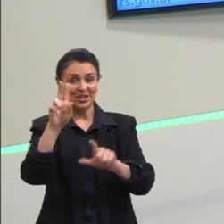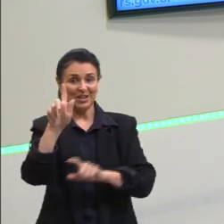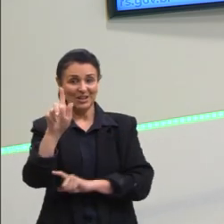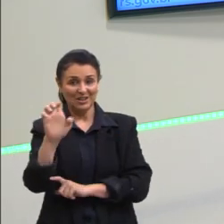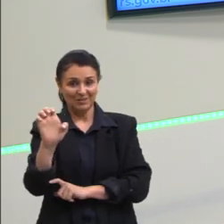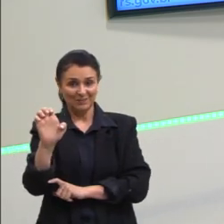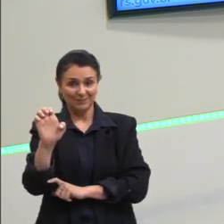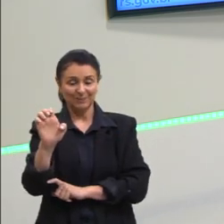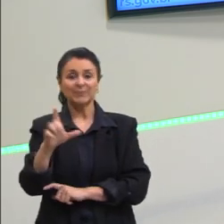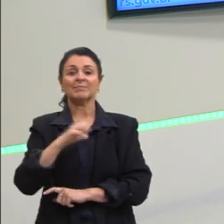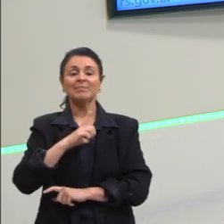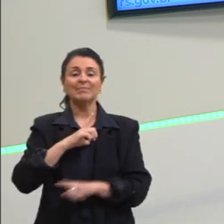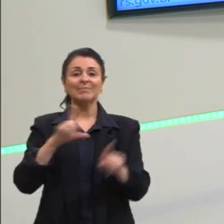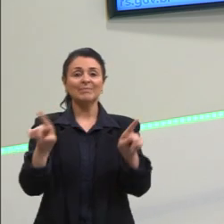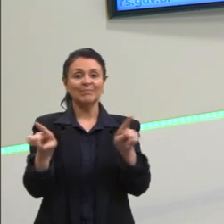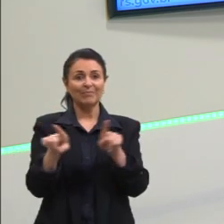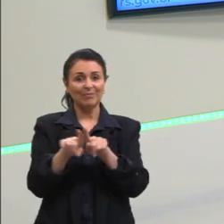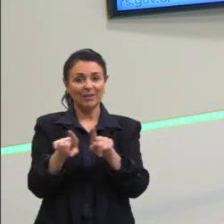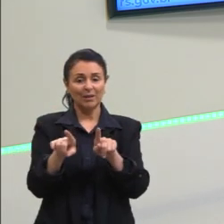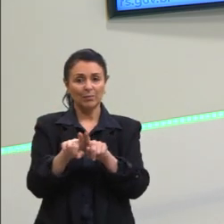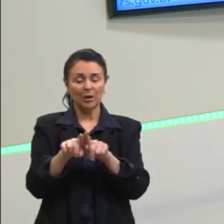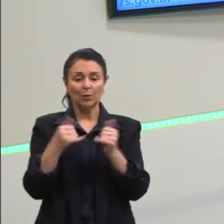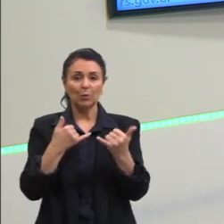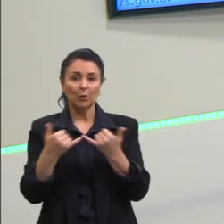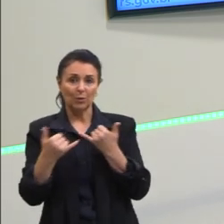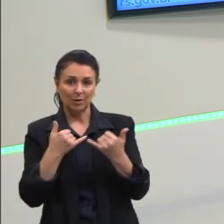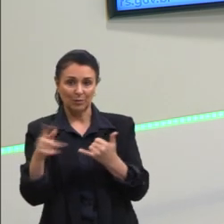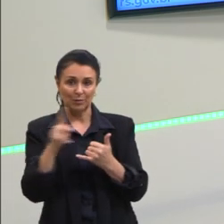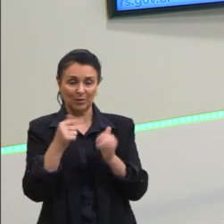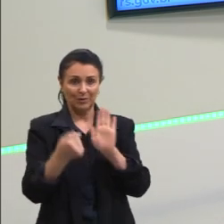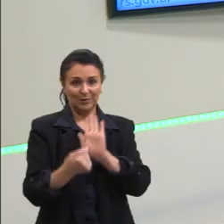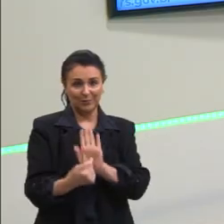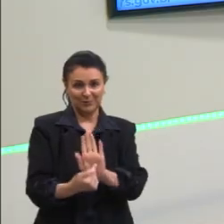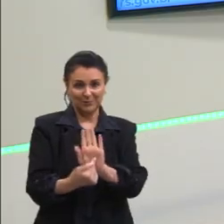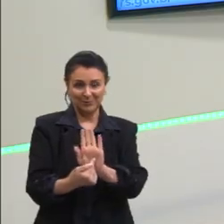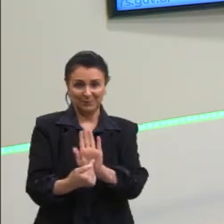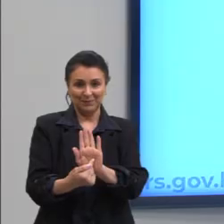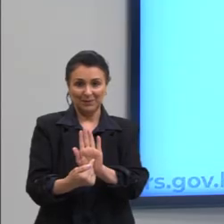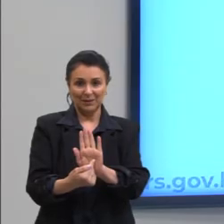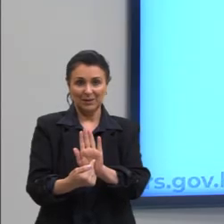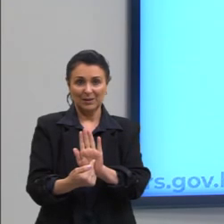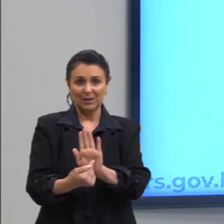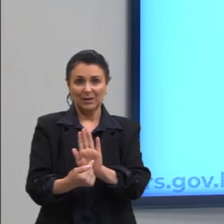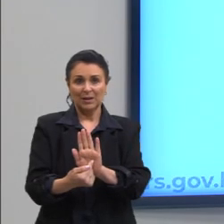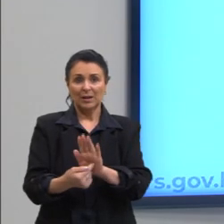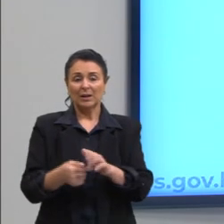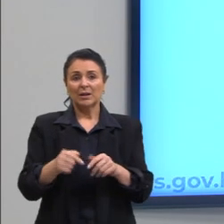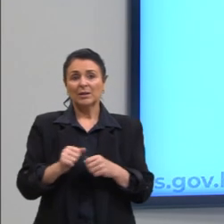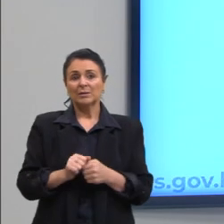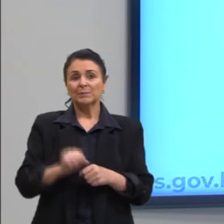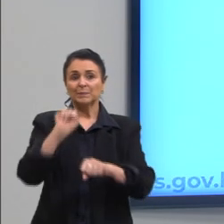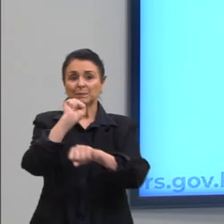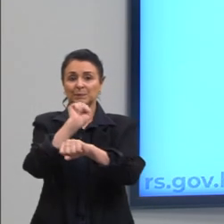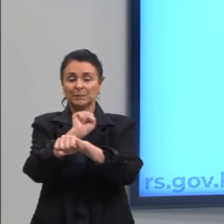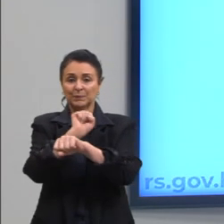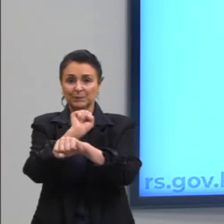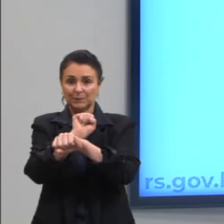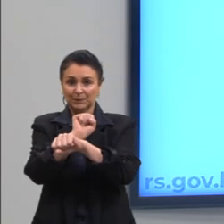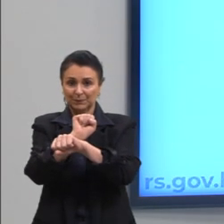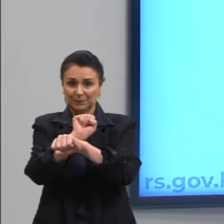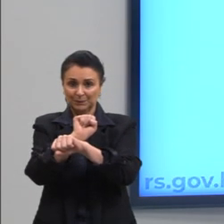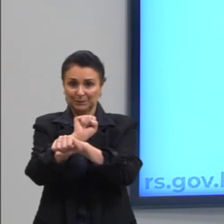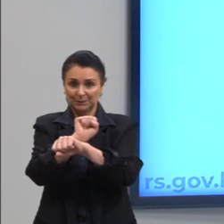Nós temos aqui um exemplo que eu trouxe. por o que respeito ao tempo livre de nossos